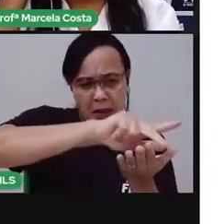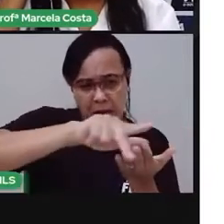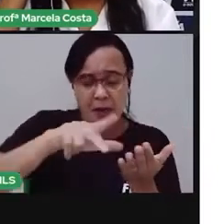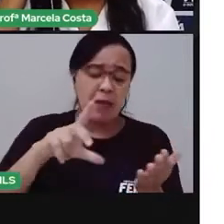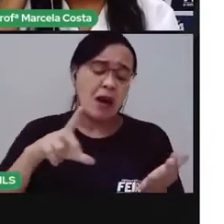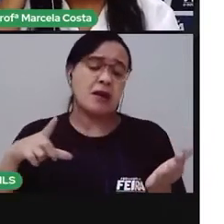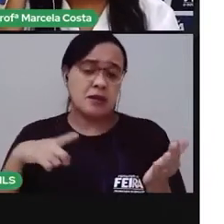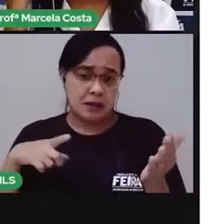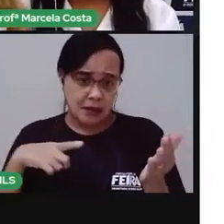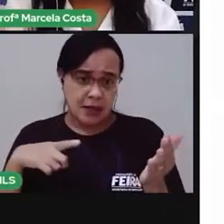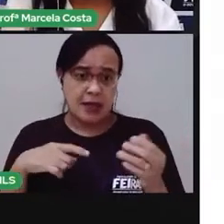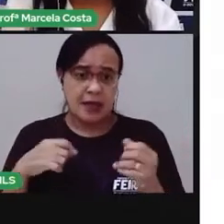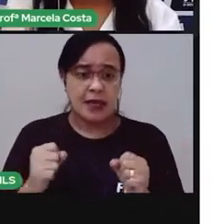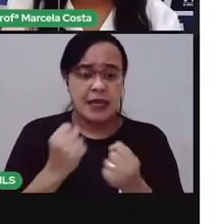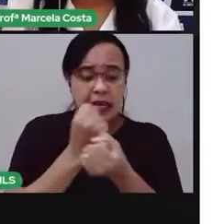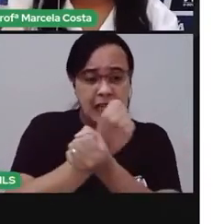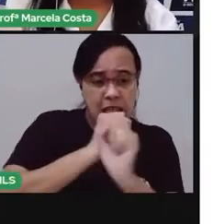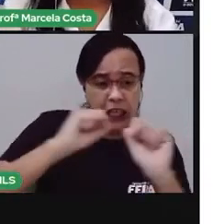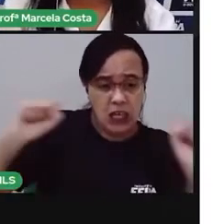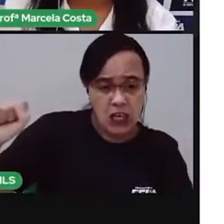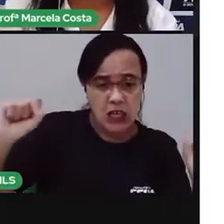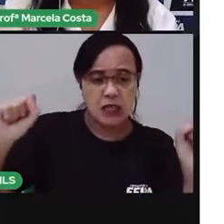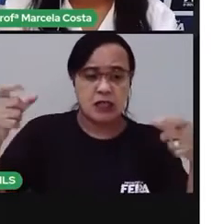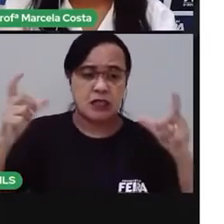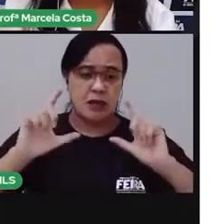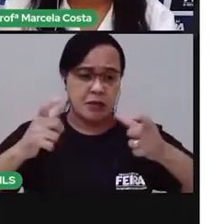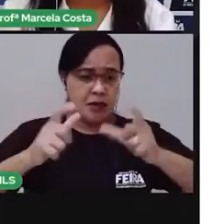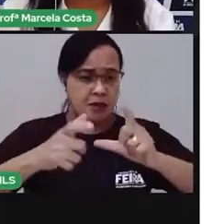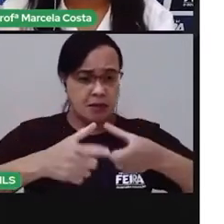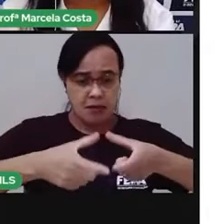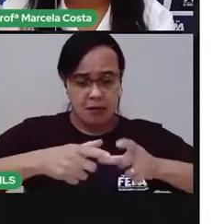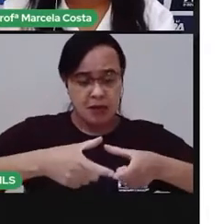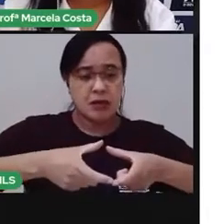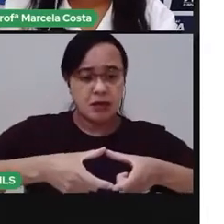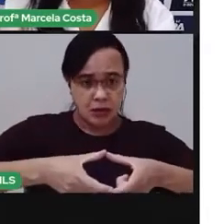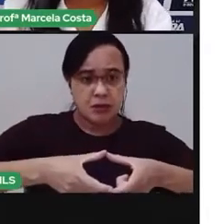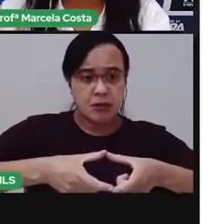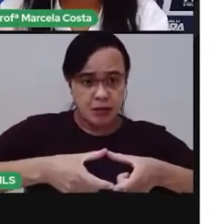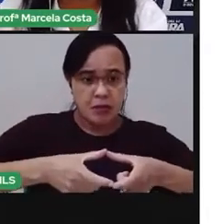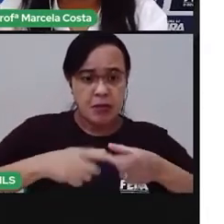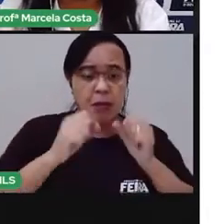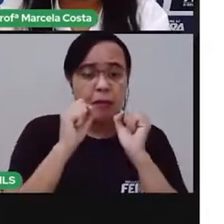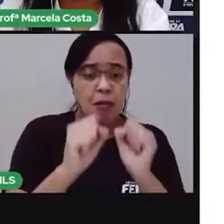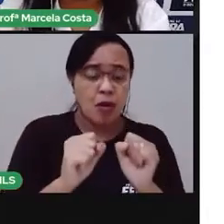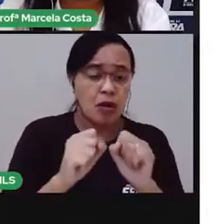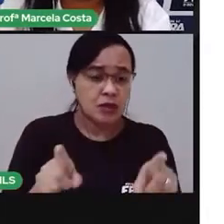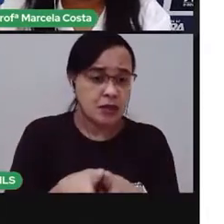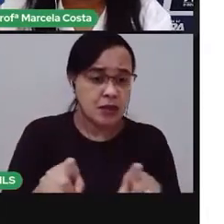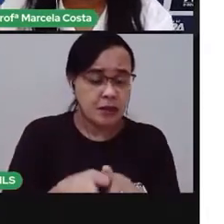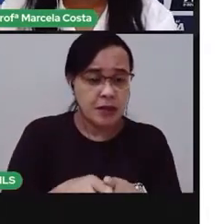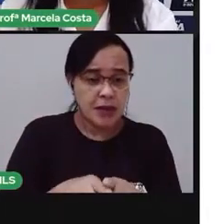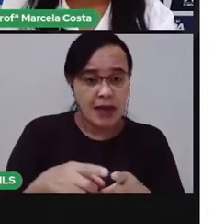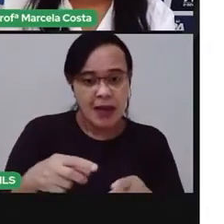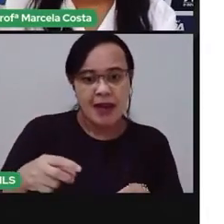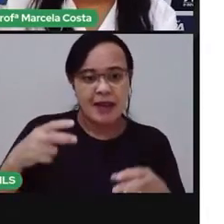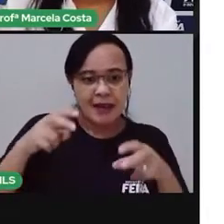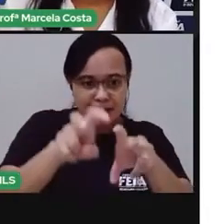propriedade, ela pode ser uma chácara menor, um sítio ou uma fazenda, né?